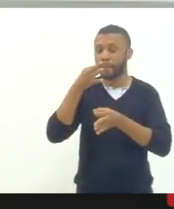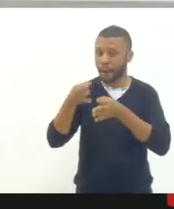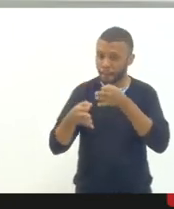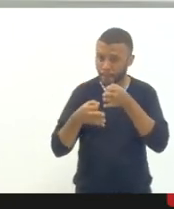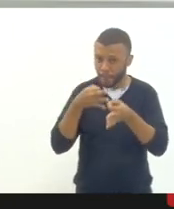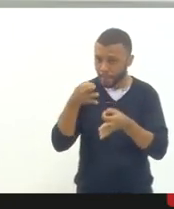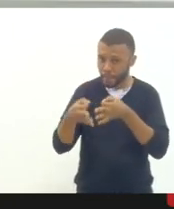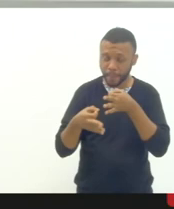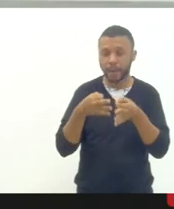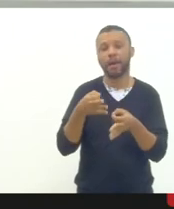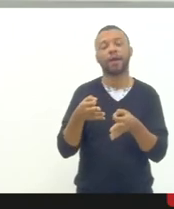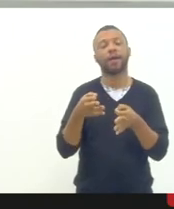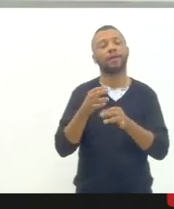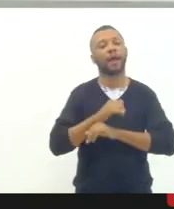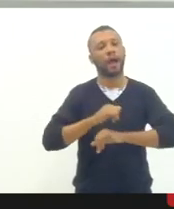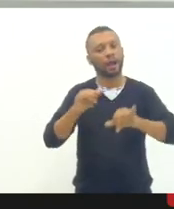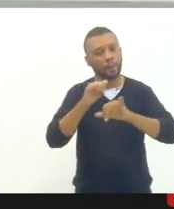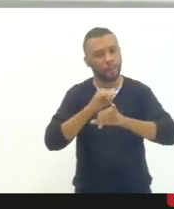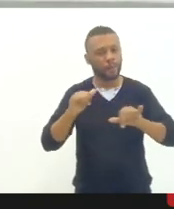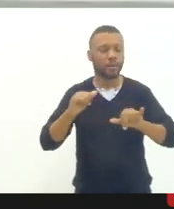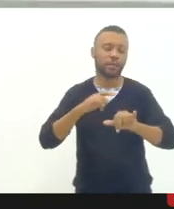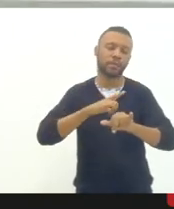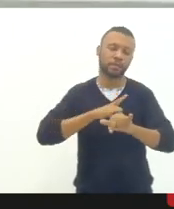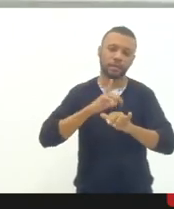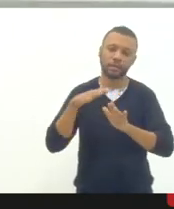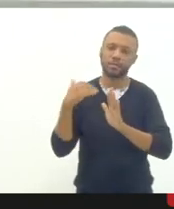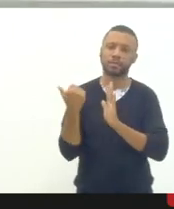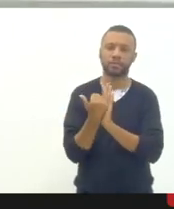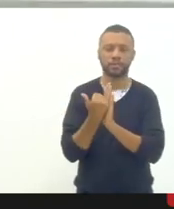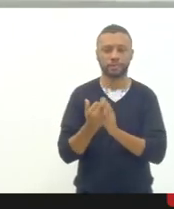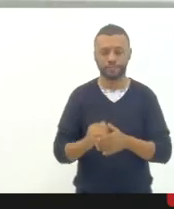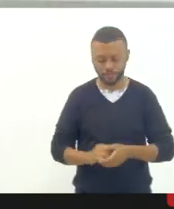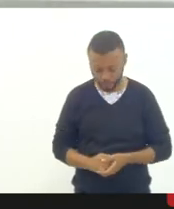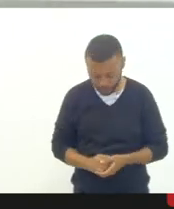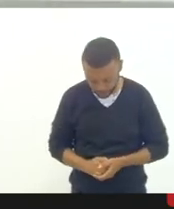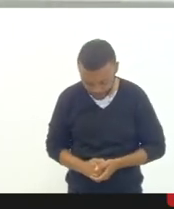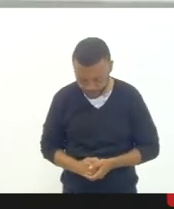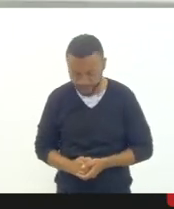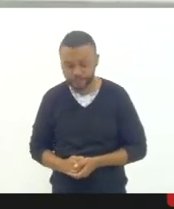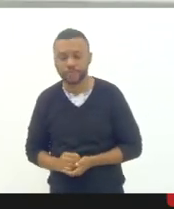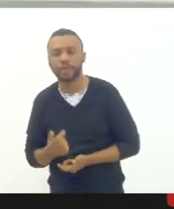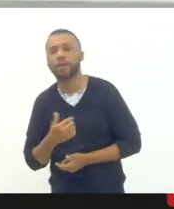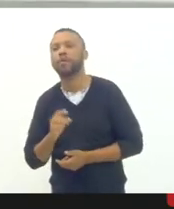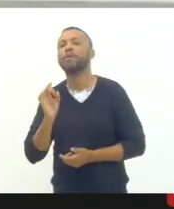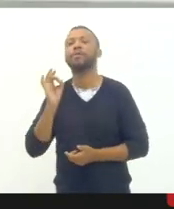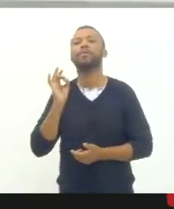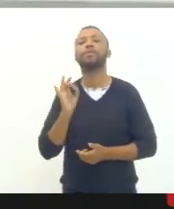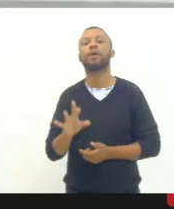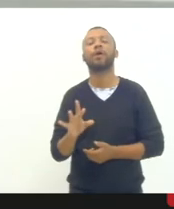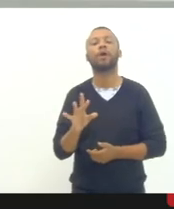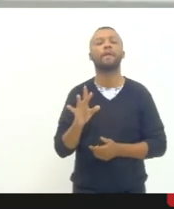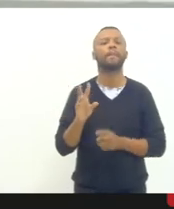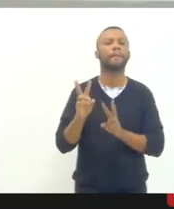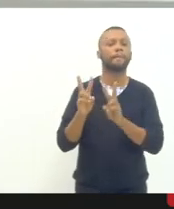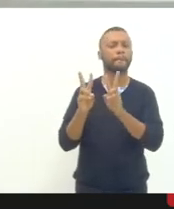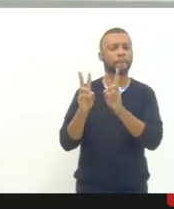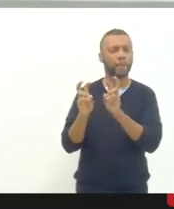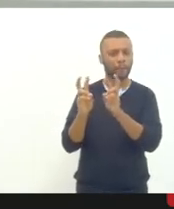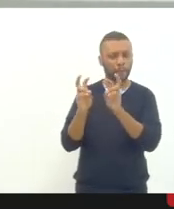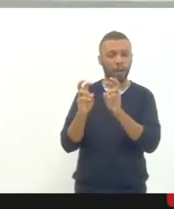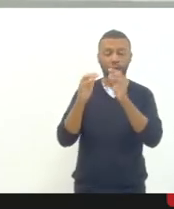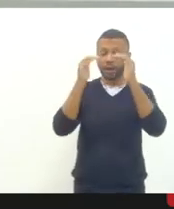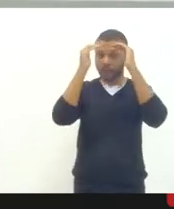que a campanha tem defendido eu apenas por questão de